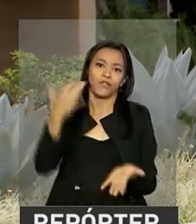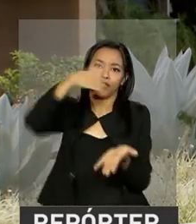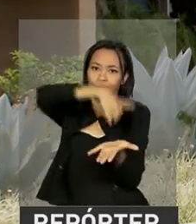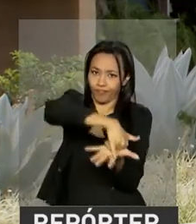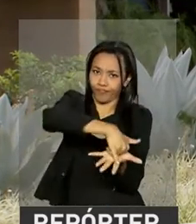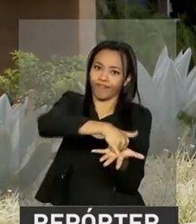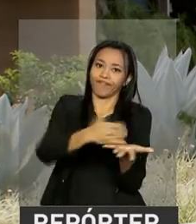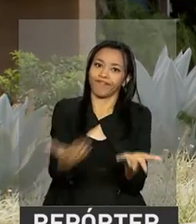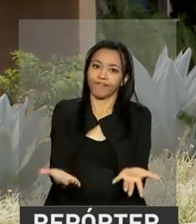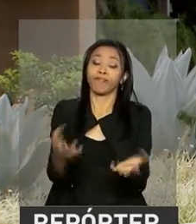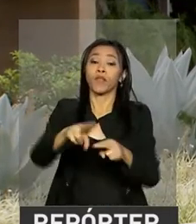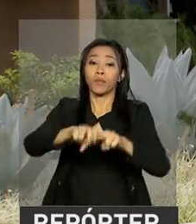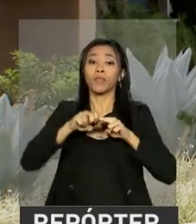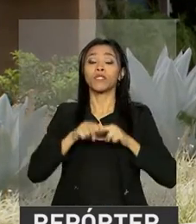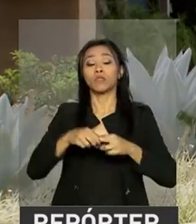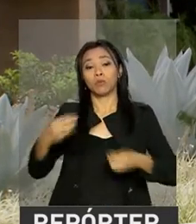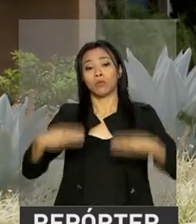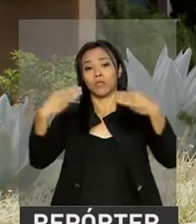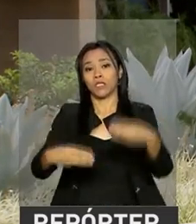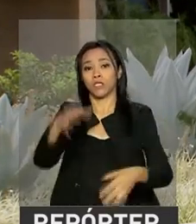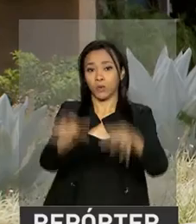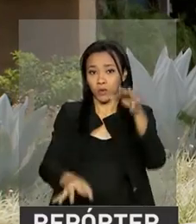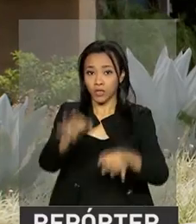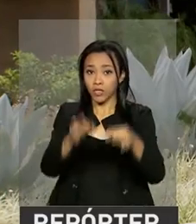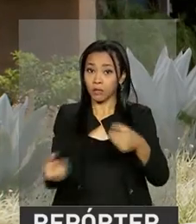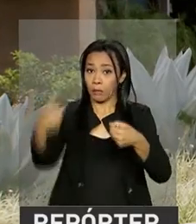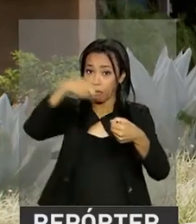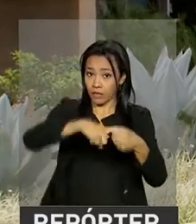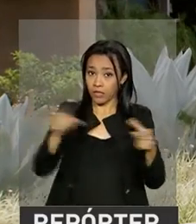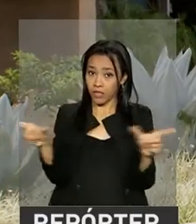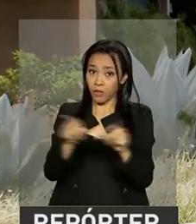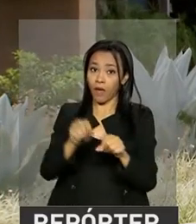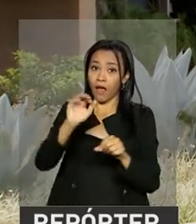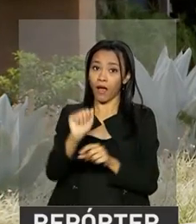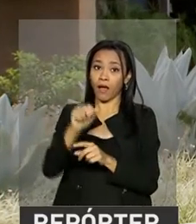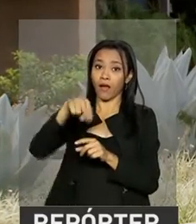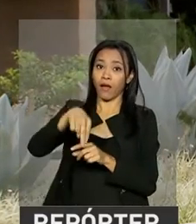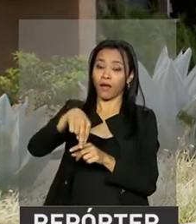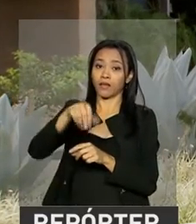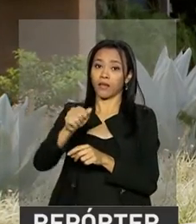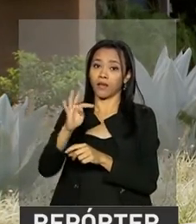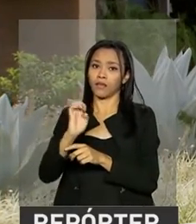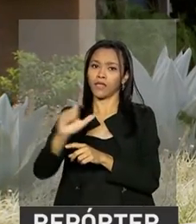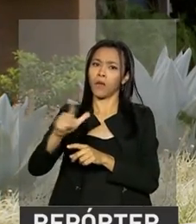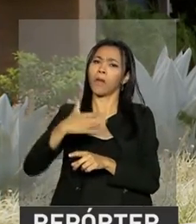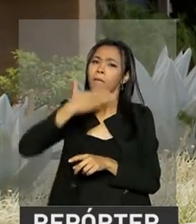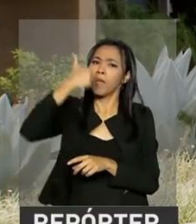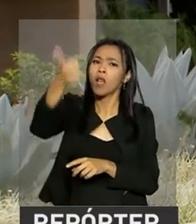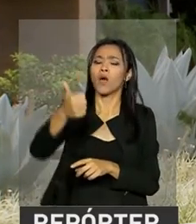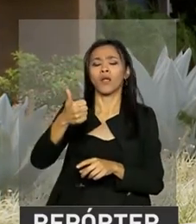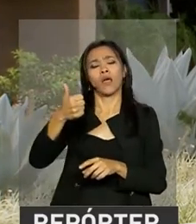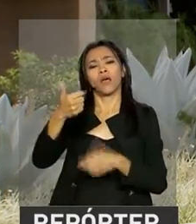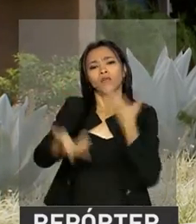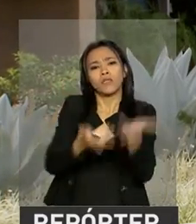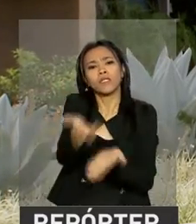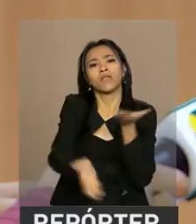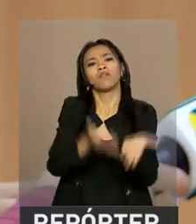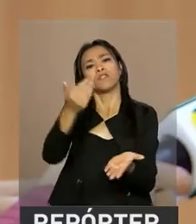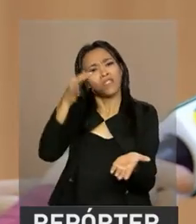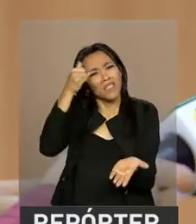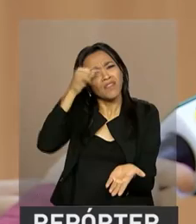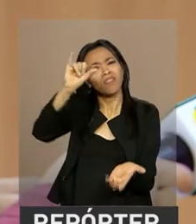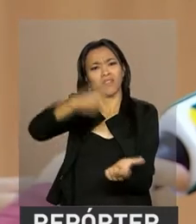E por isso o Ministério da Justiça trabalha junto à Anatel para melhorar os serviços de telecomunicações e prevenir os problemas.